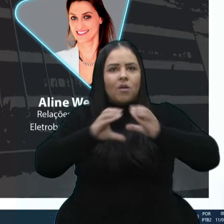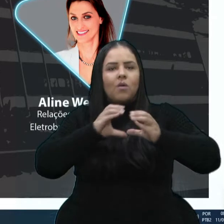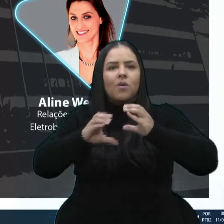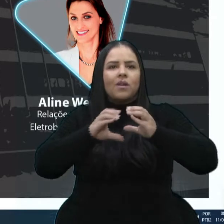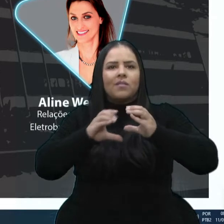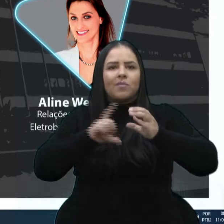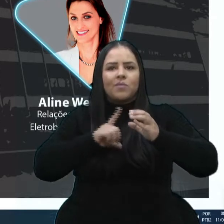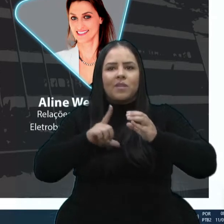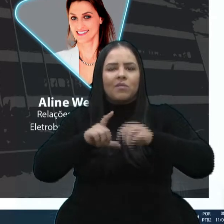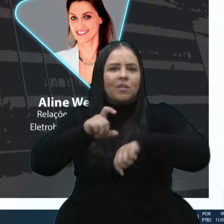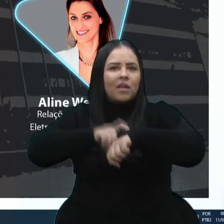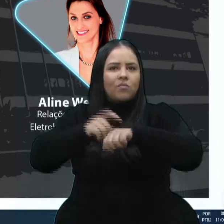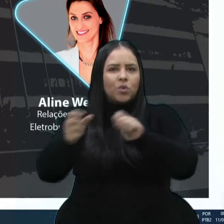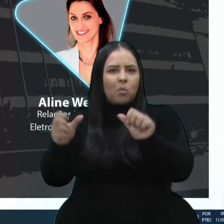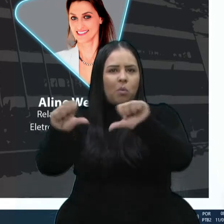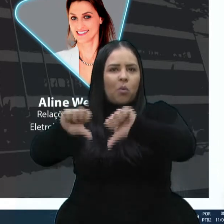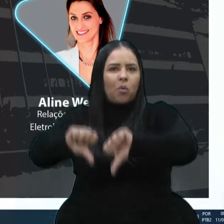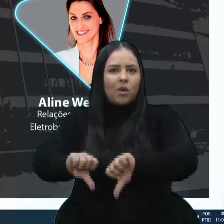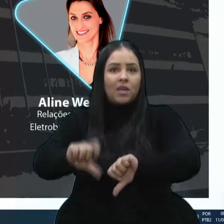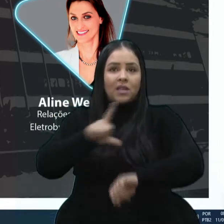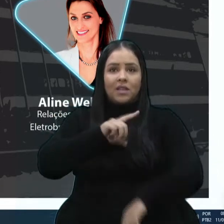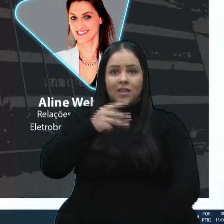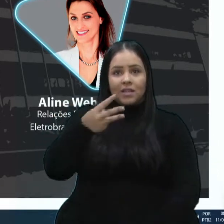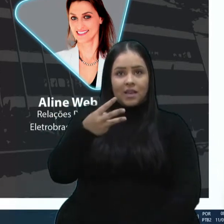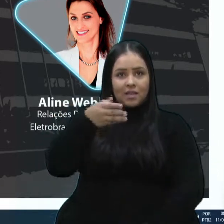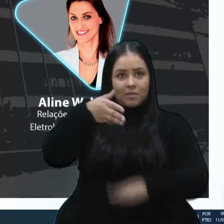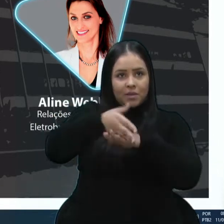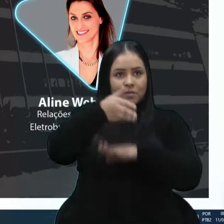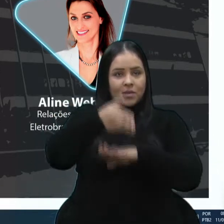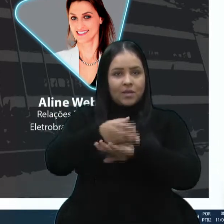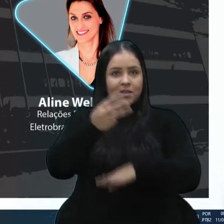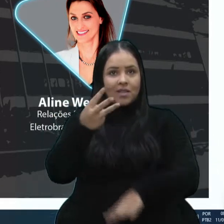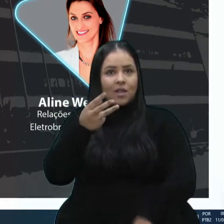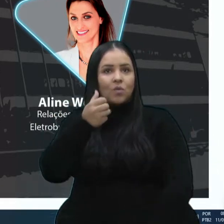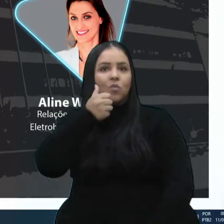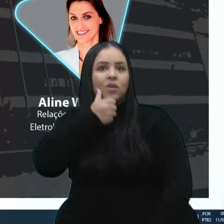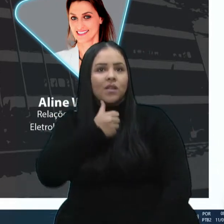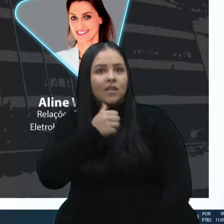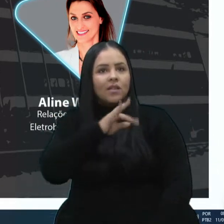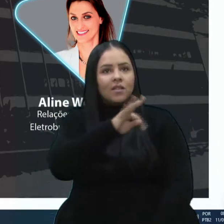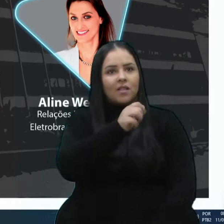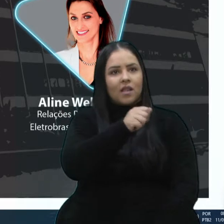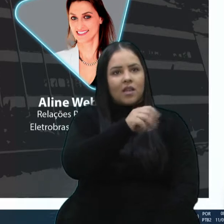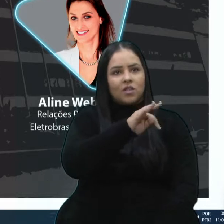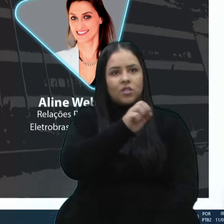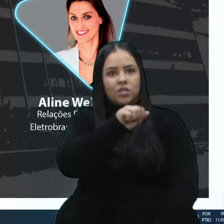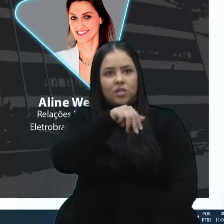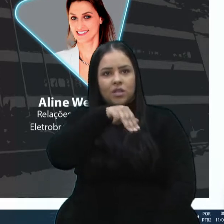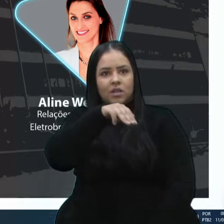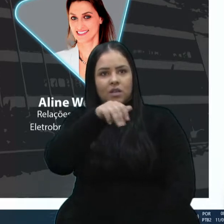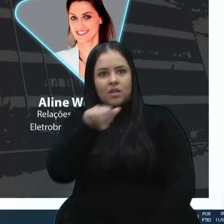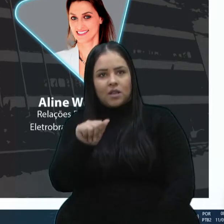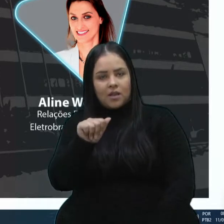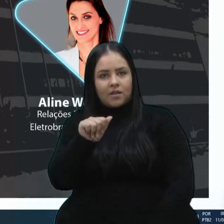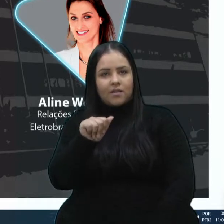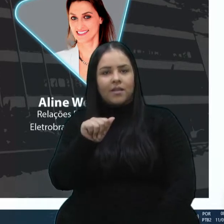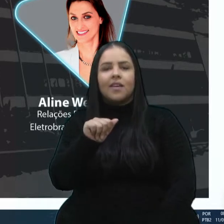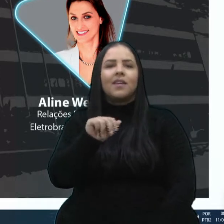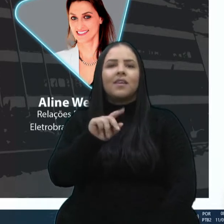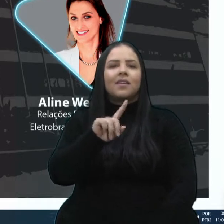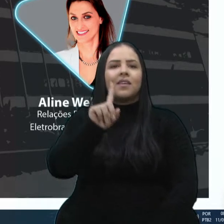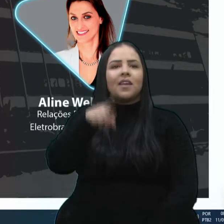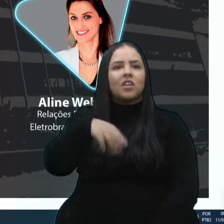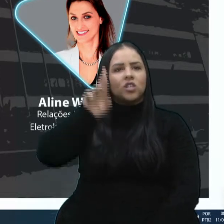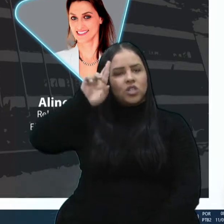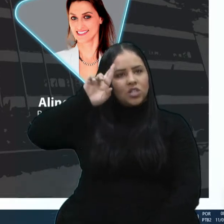E aí hoje são três as participantes, três mulheres, a Tatiana Martins, que é chefe da assessoria de eventos da Escola